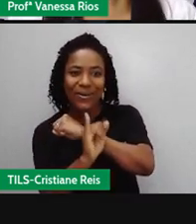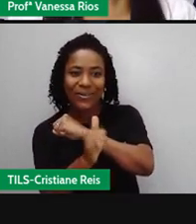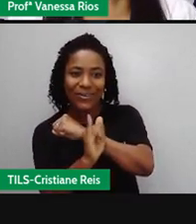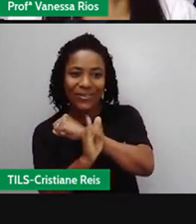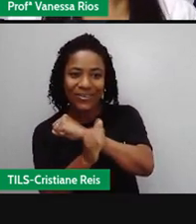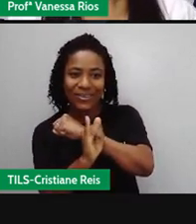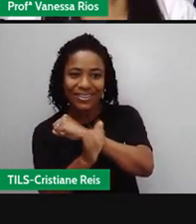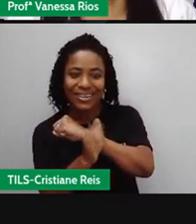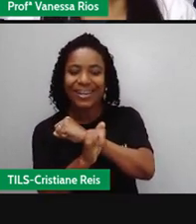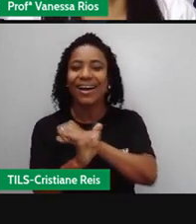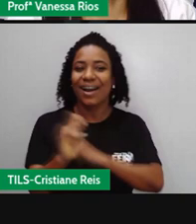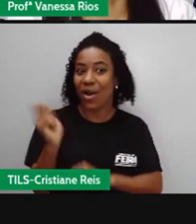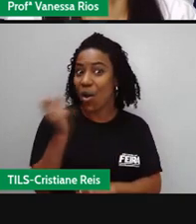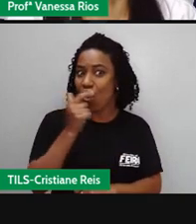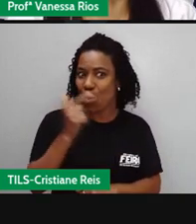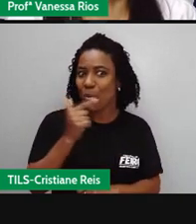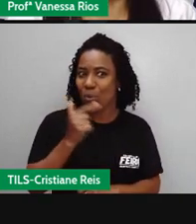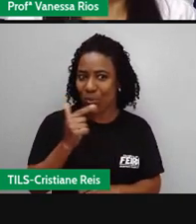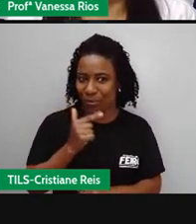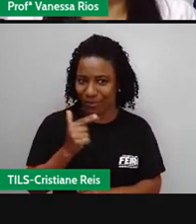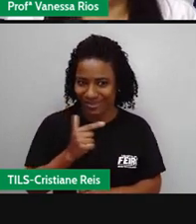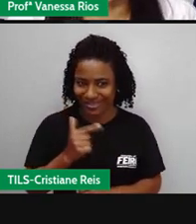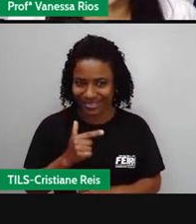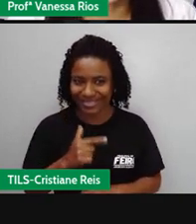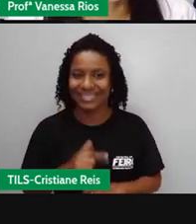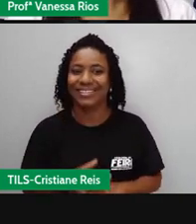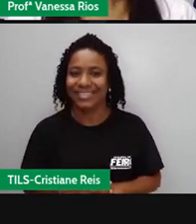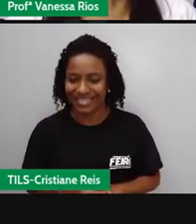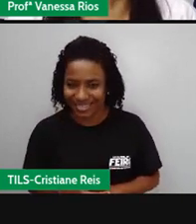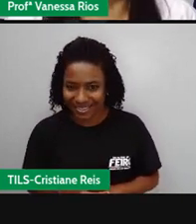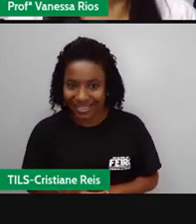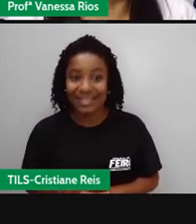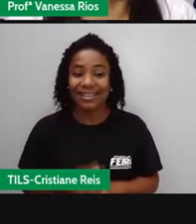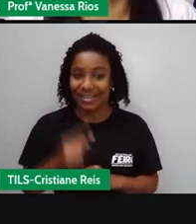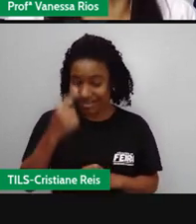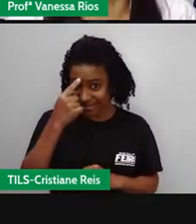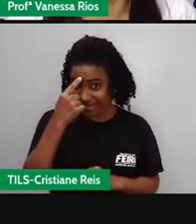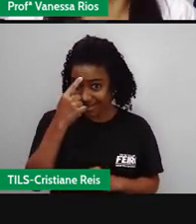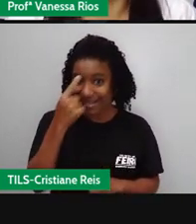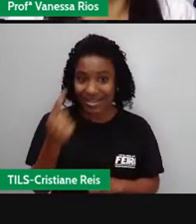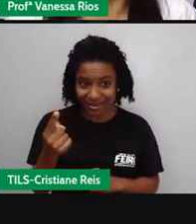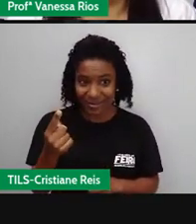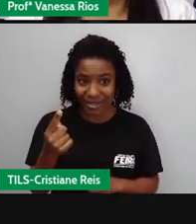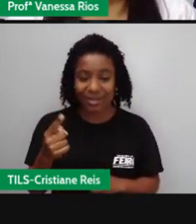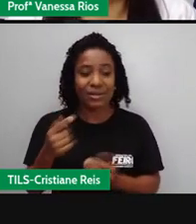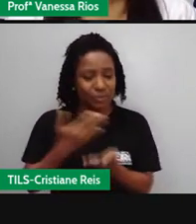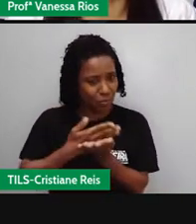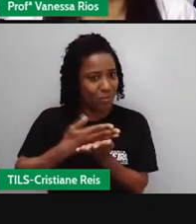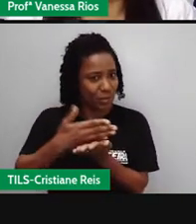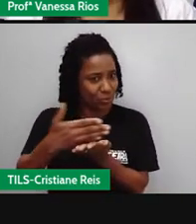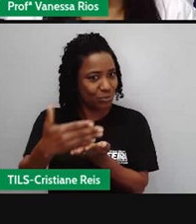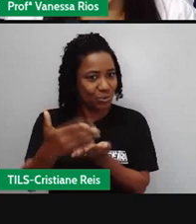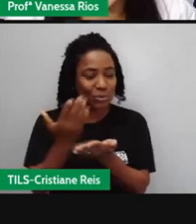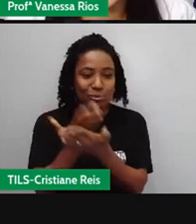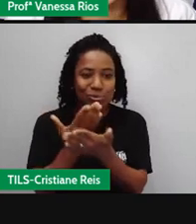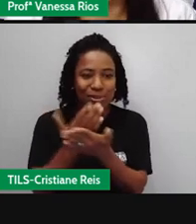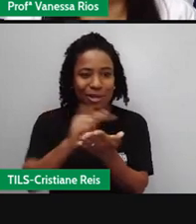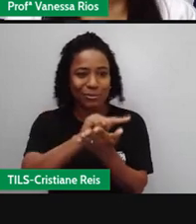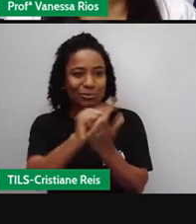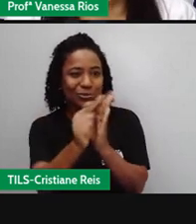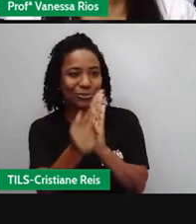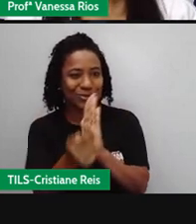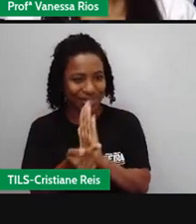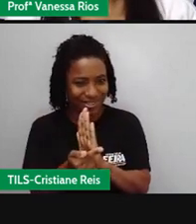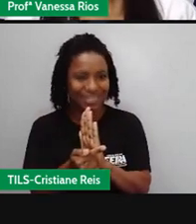videoaula anterior aí de linguagem a gente já iniciou, né? Nosso estudo sobre esse gênero textual, sobre as crônicas